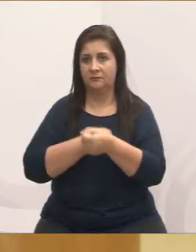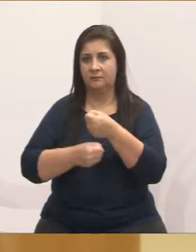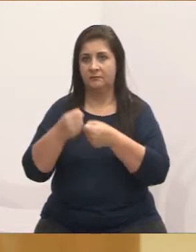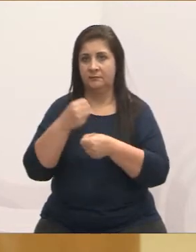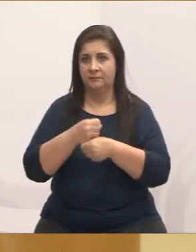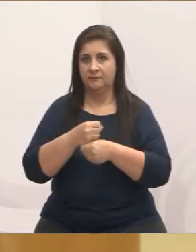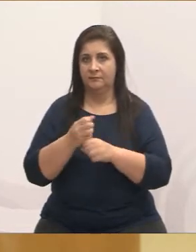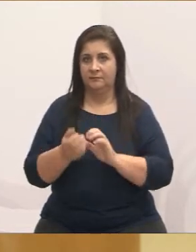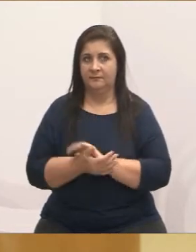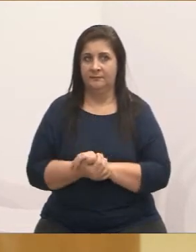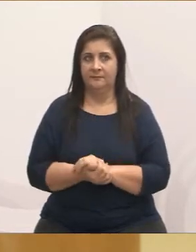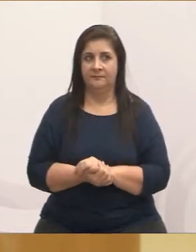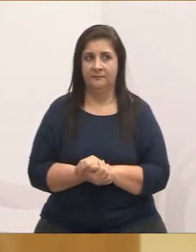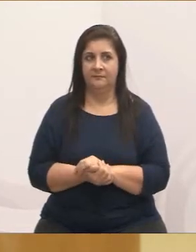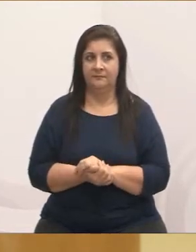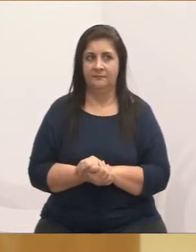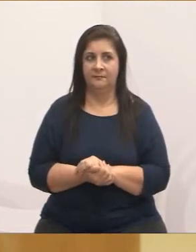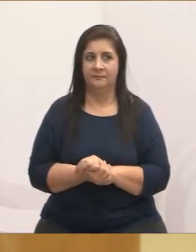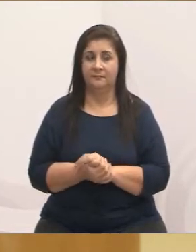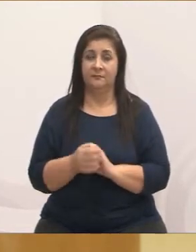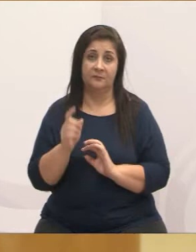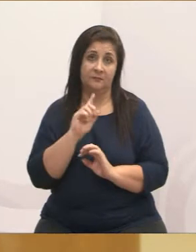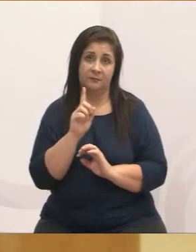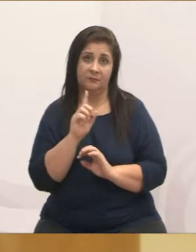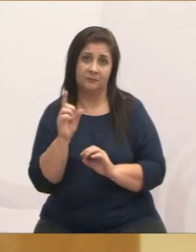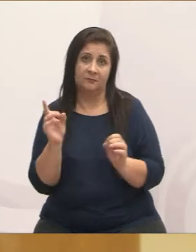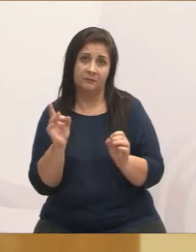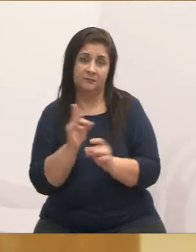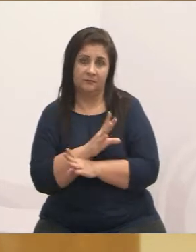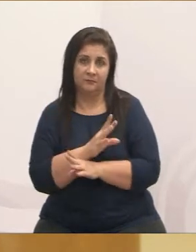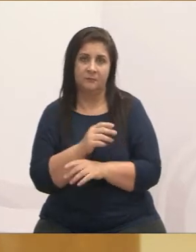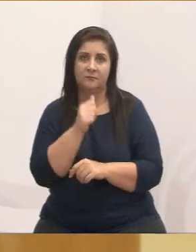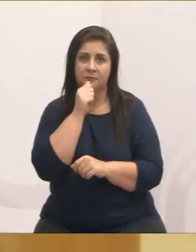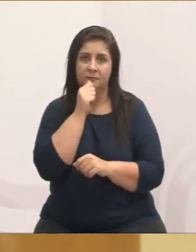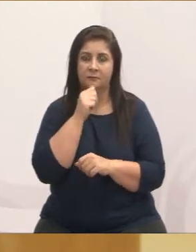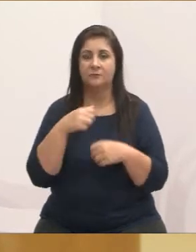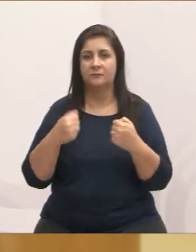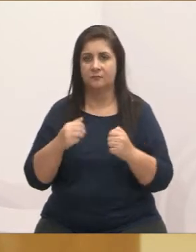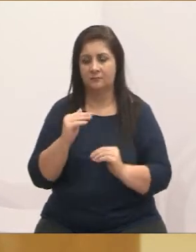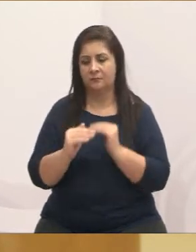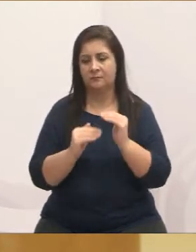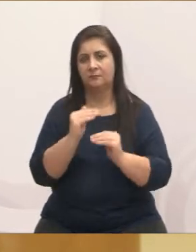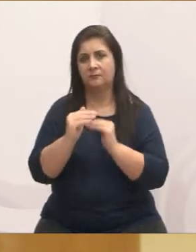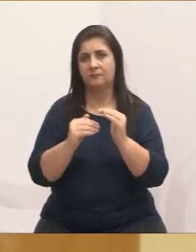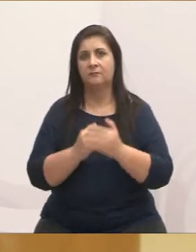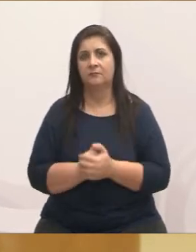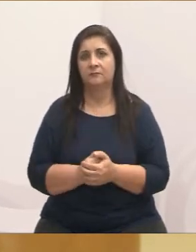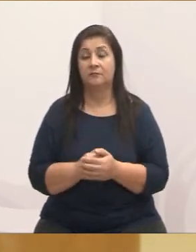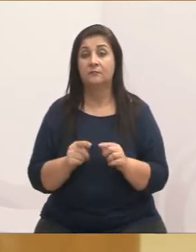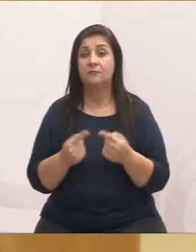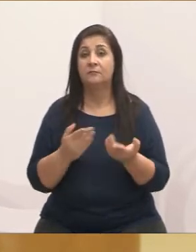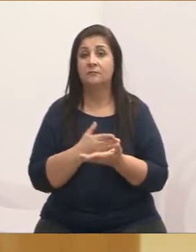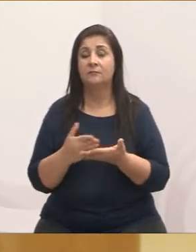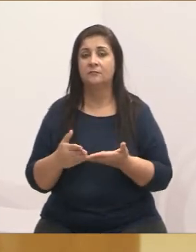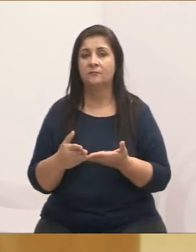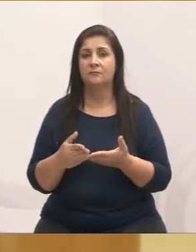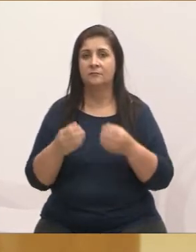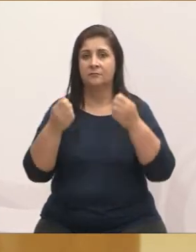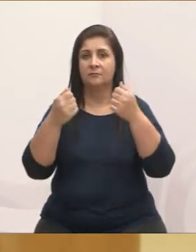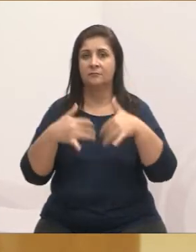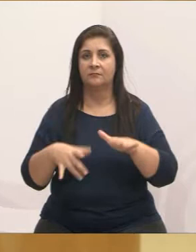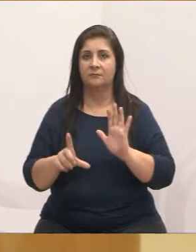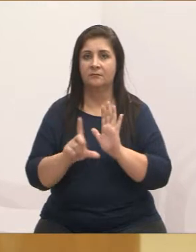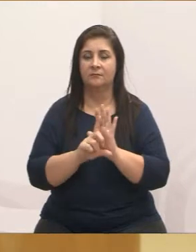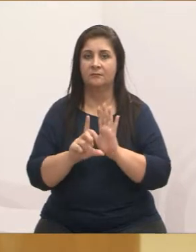que não foram terminados ainda, que a gente tem que ter uma continuidade, mas eu vou começar falando de uma lei que deu o que